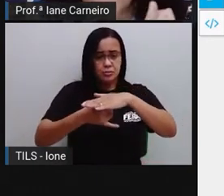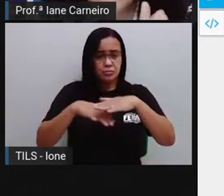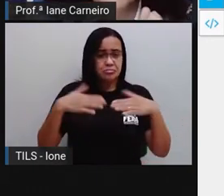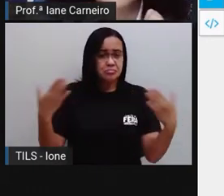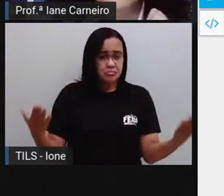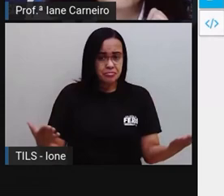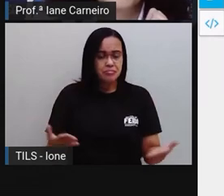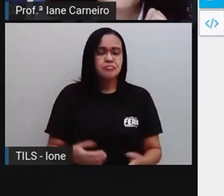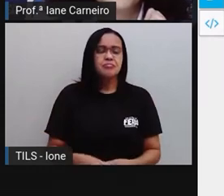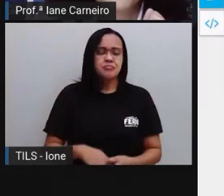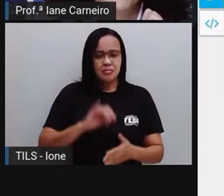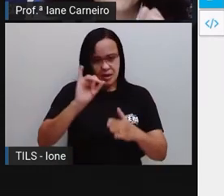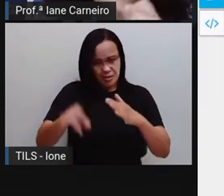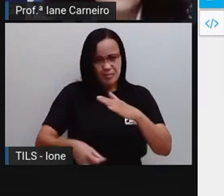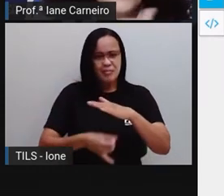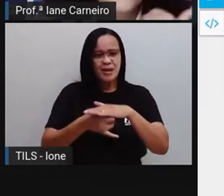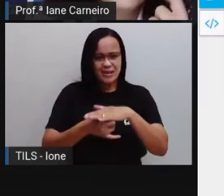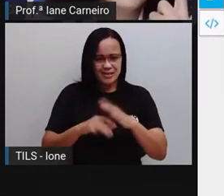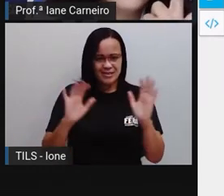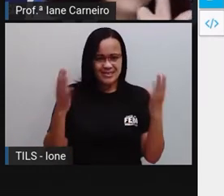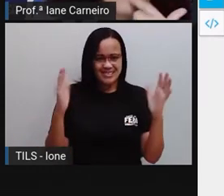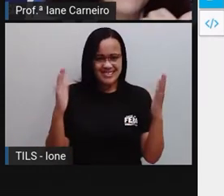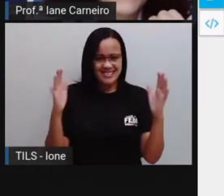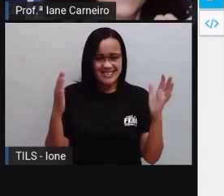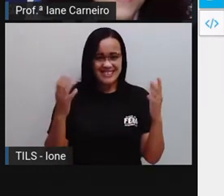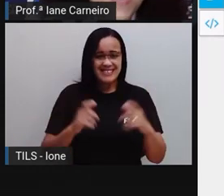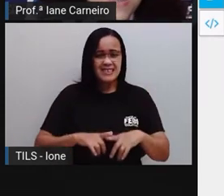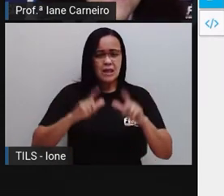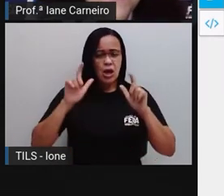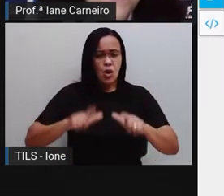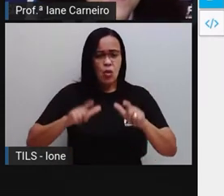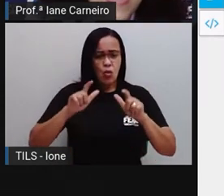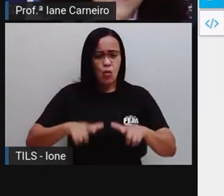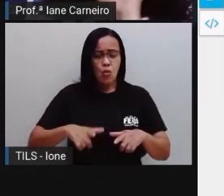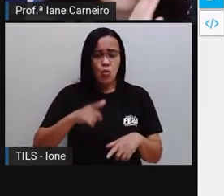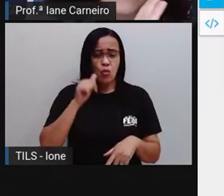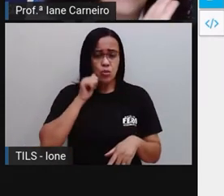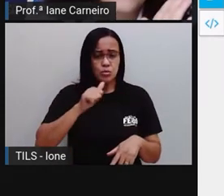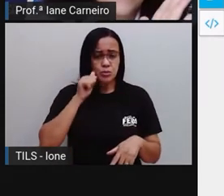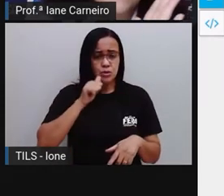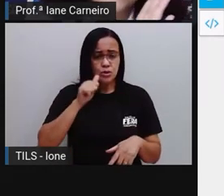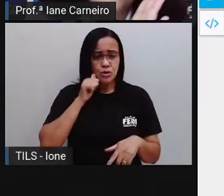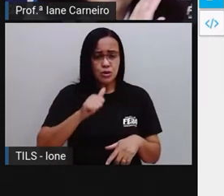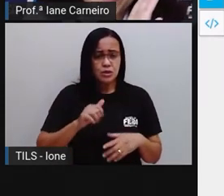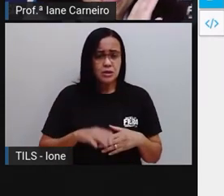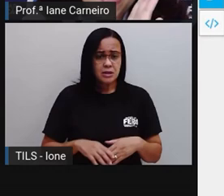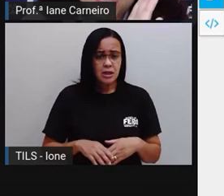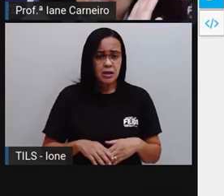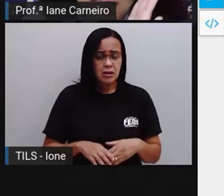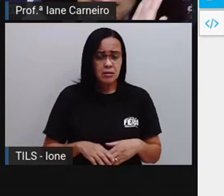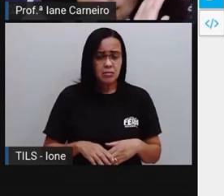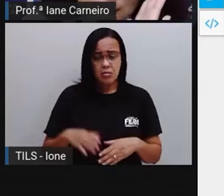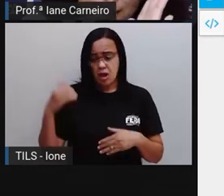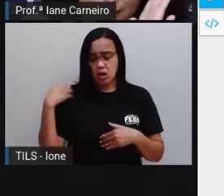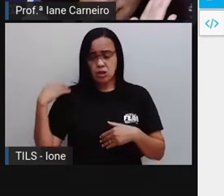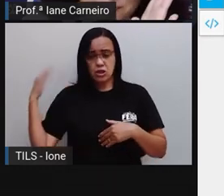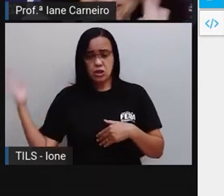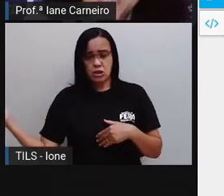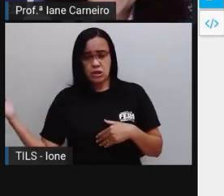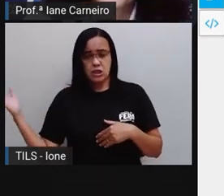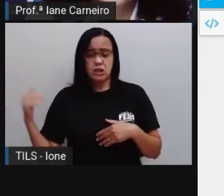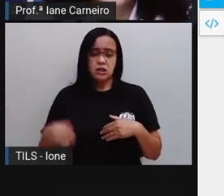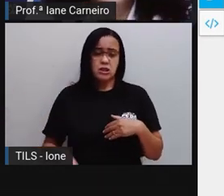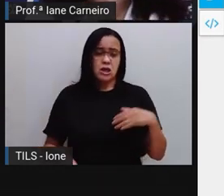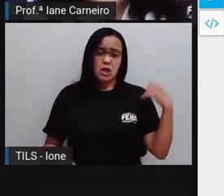Embaixo da mesa. Onde está a menina? Ela está à esquerda da tela,